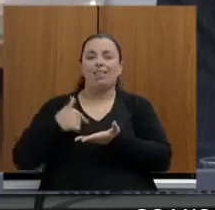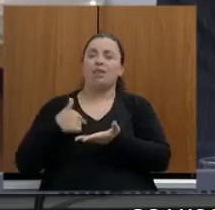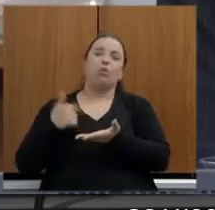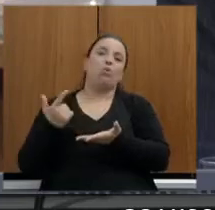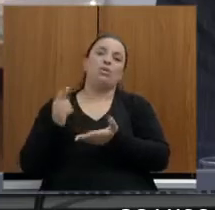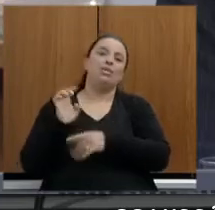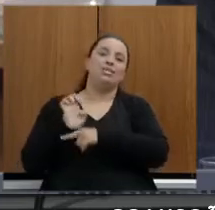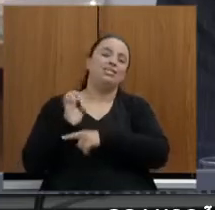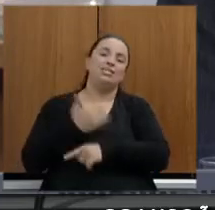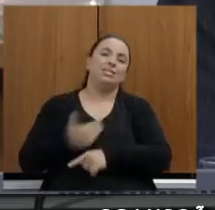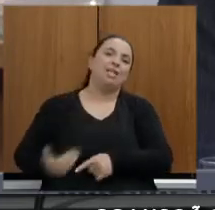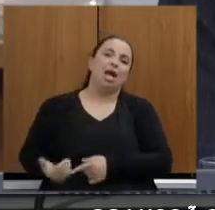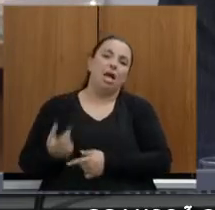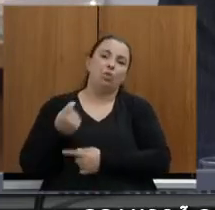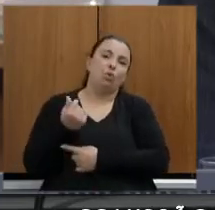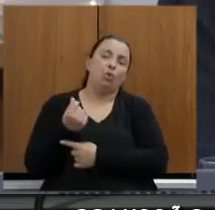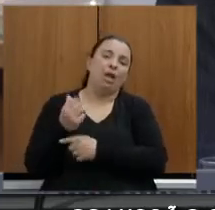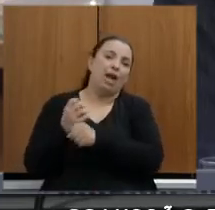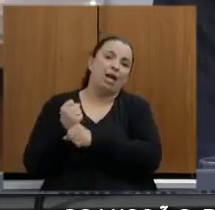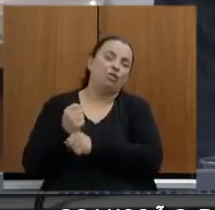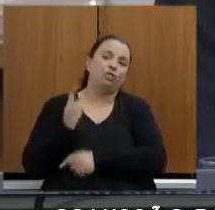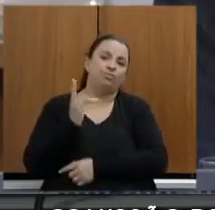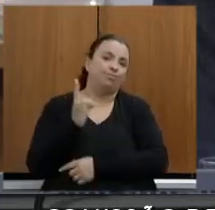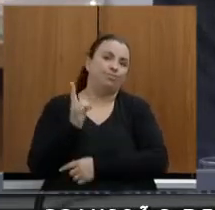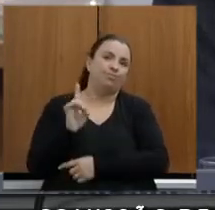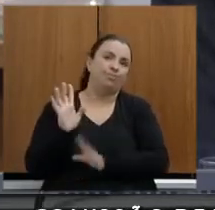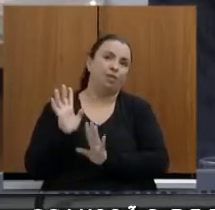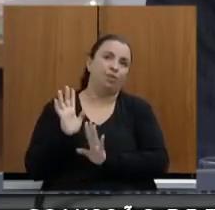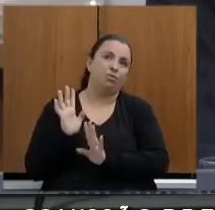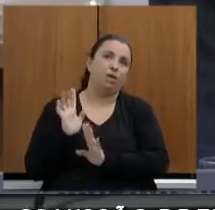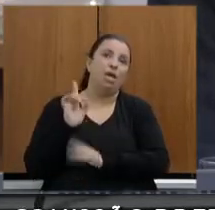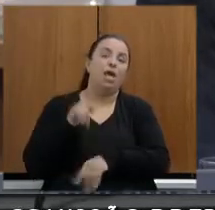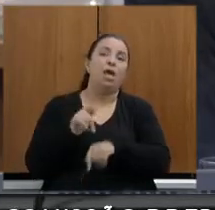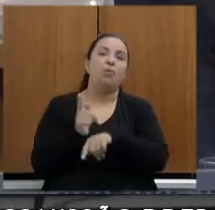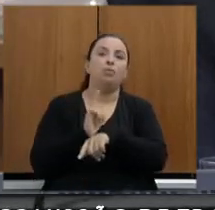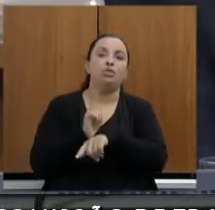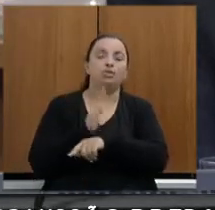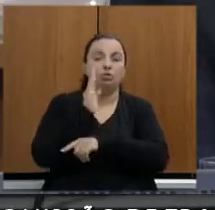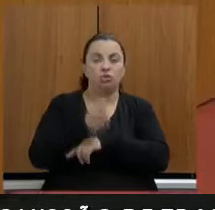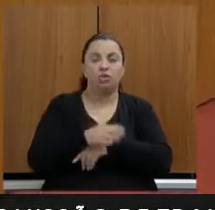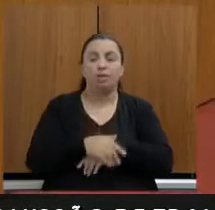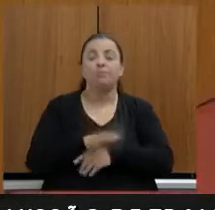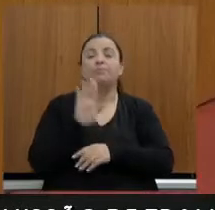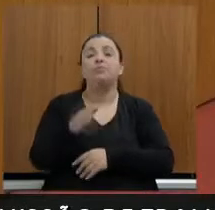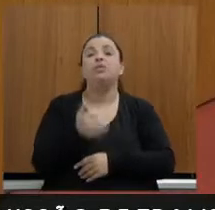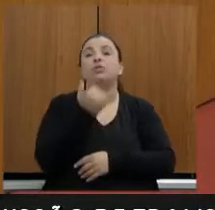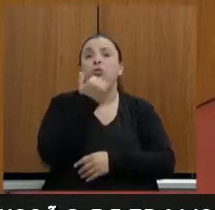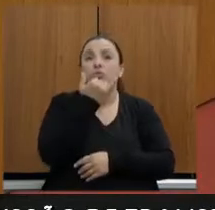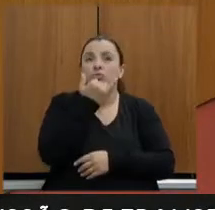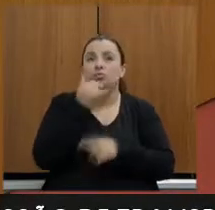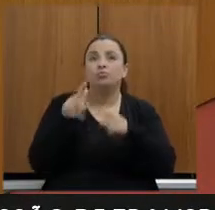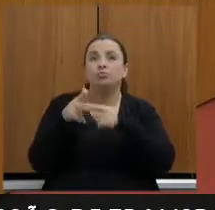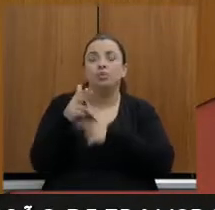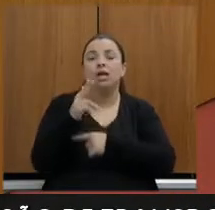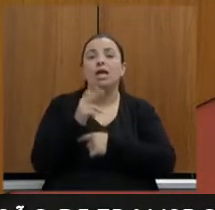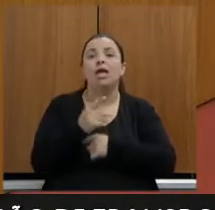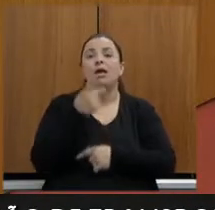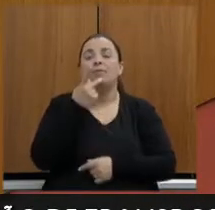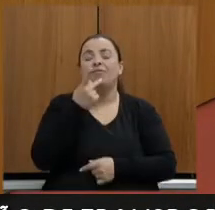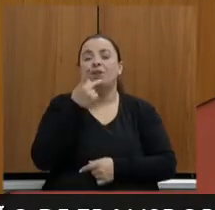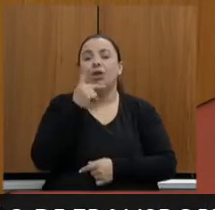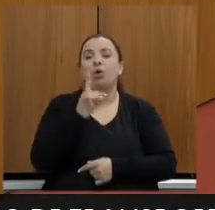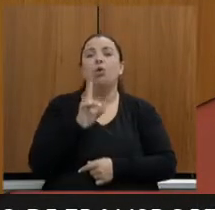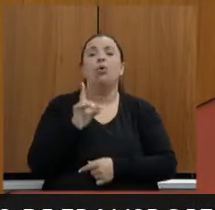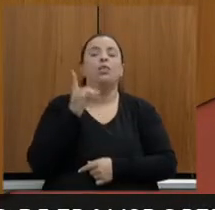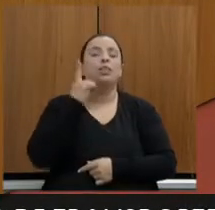gestão direta do Estado sobre esses recursos. É só para registrar a presença chegada nesse momento do ilustre vice-presidente dessa casa, deputado